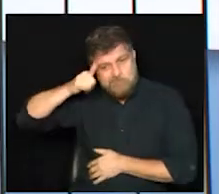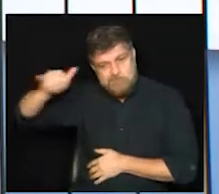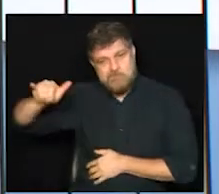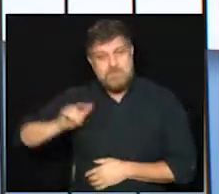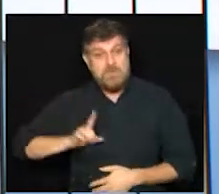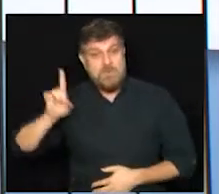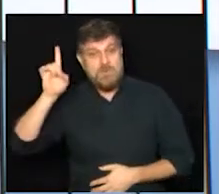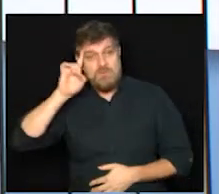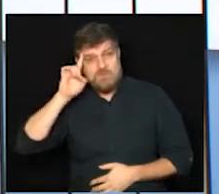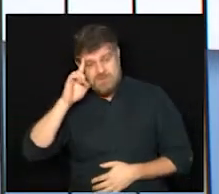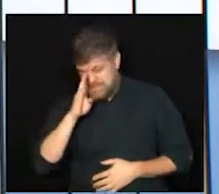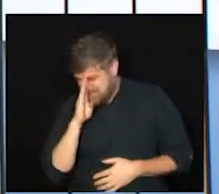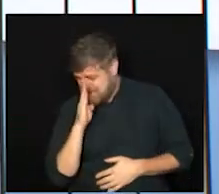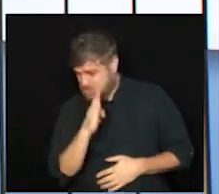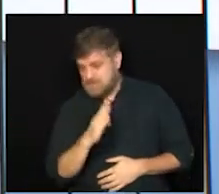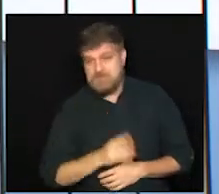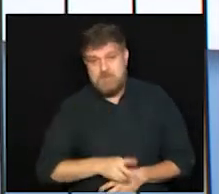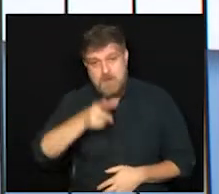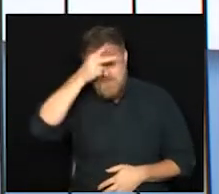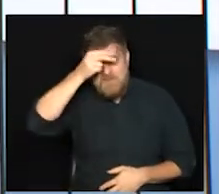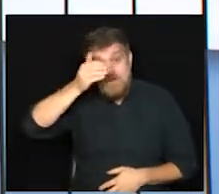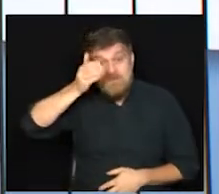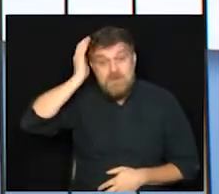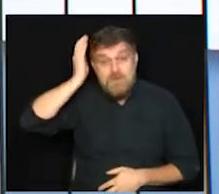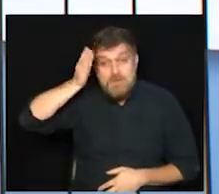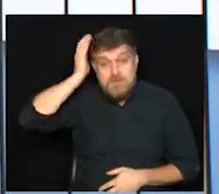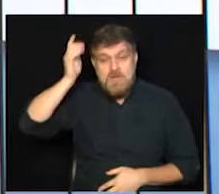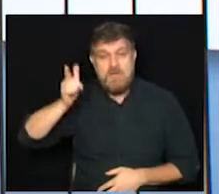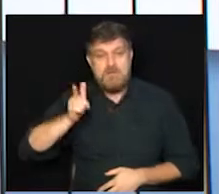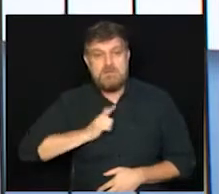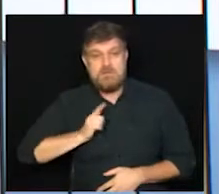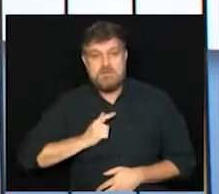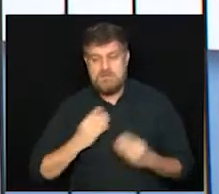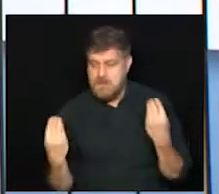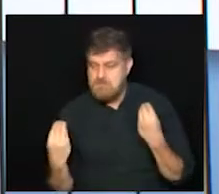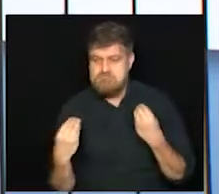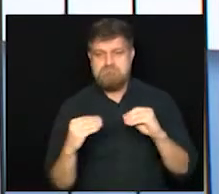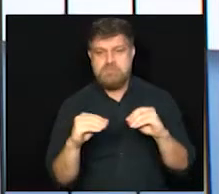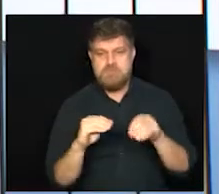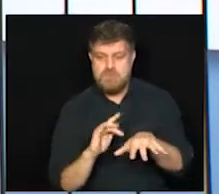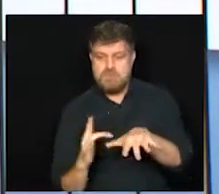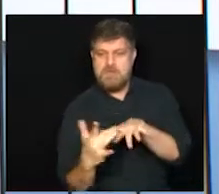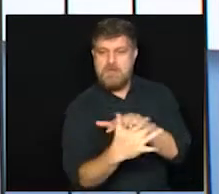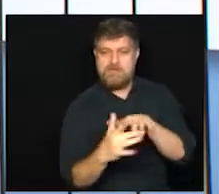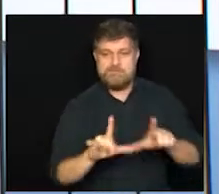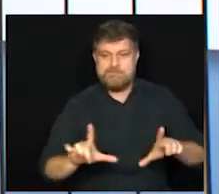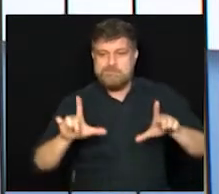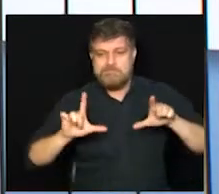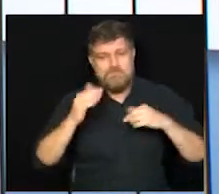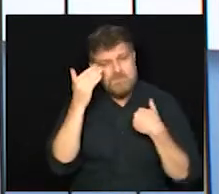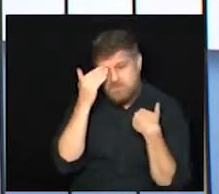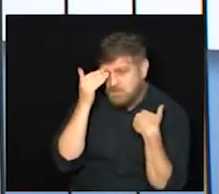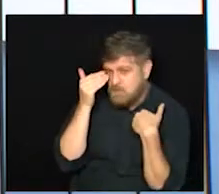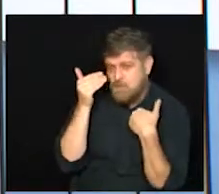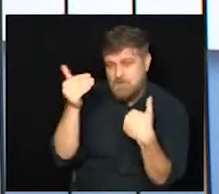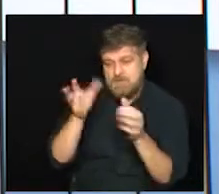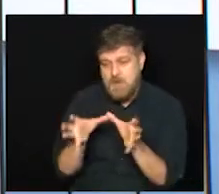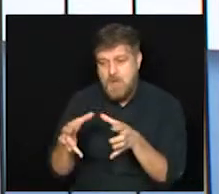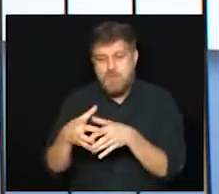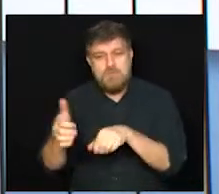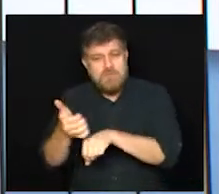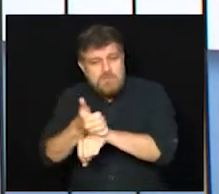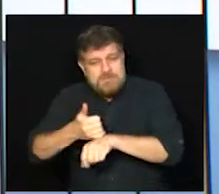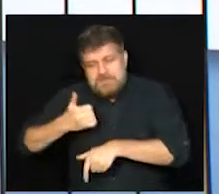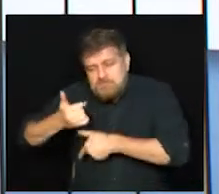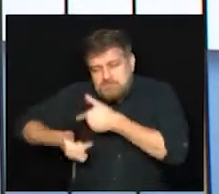foi o dia D. E o prefeito Dário Saad postou em suas redes sociais um agradecimento às equipes que